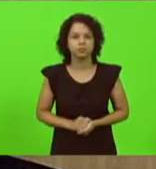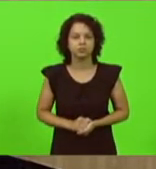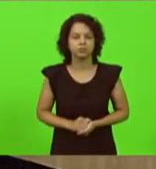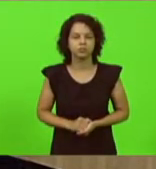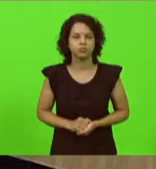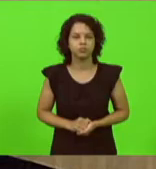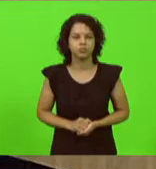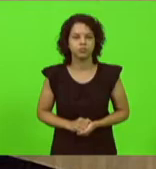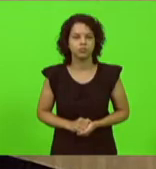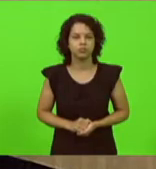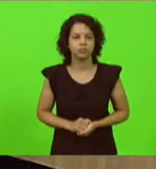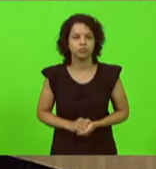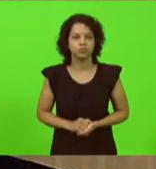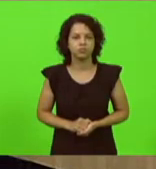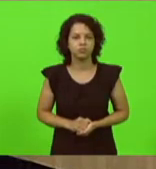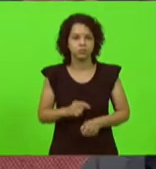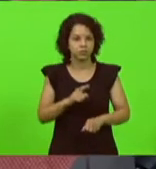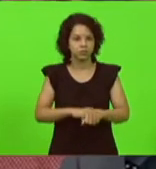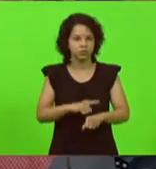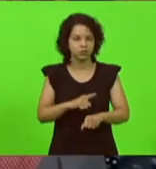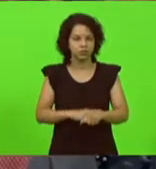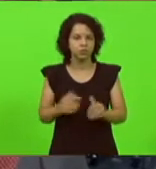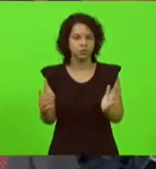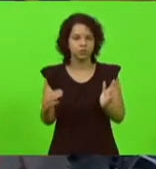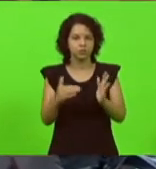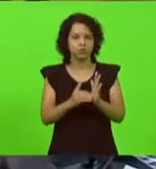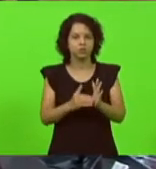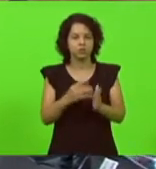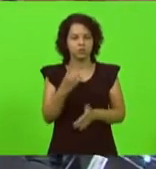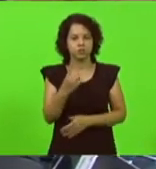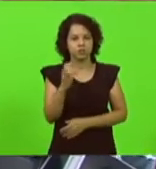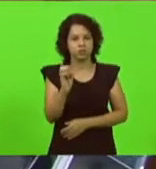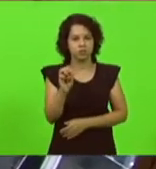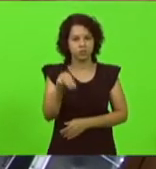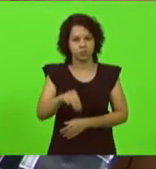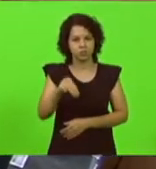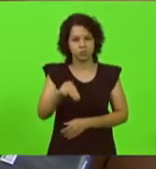tem o tempo de até 10 minutos